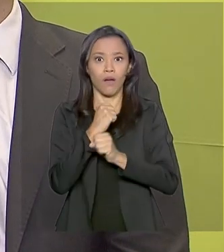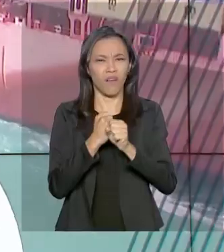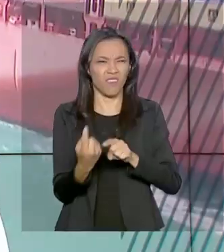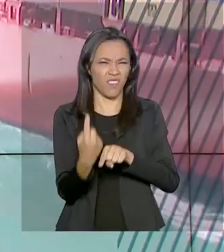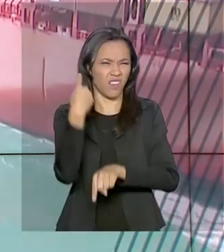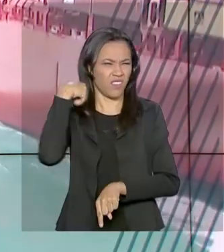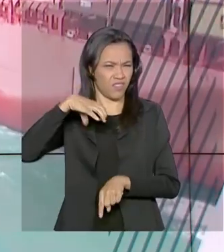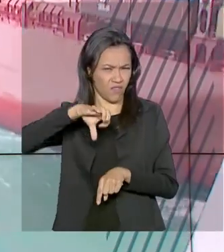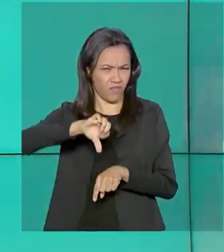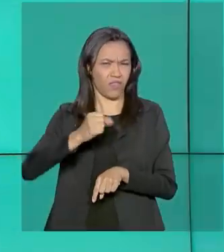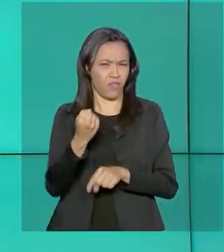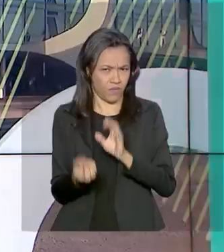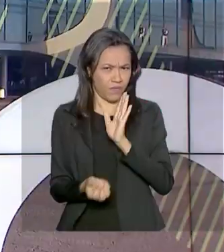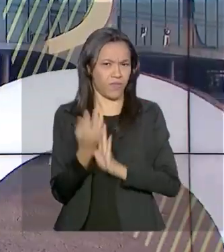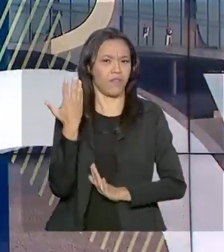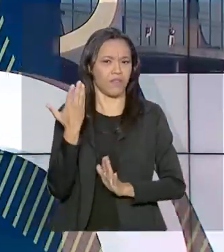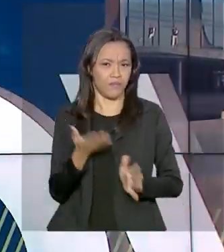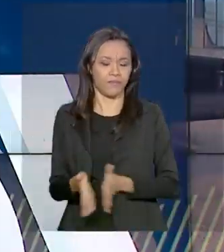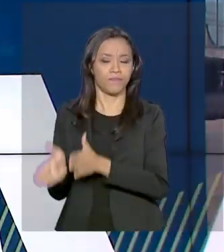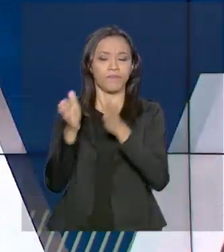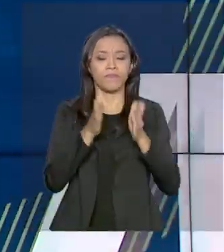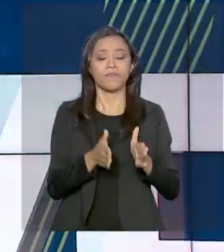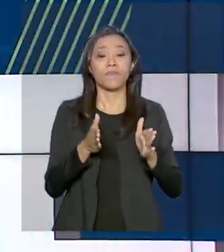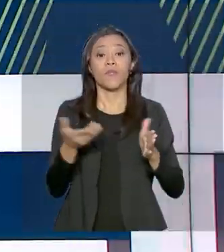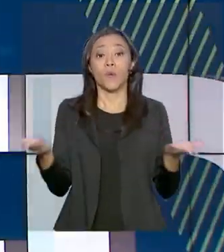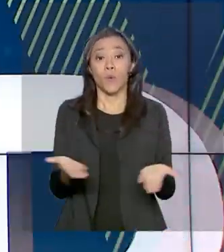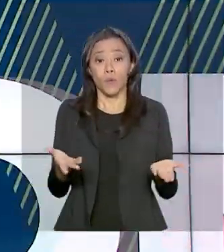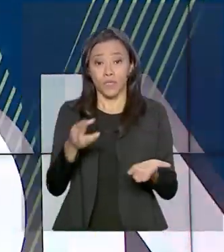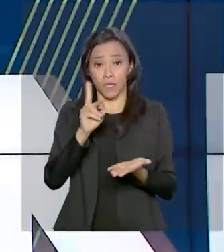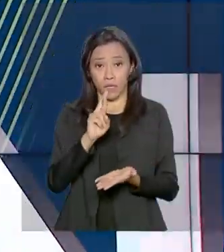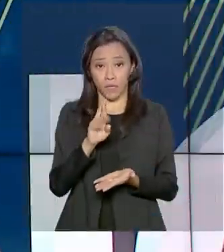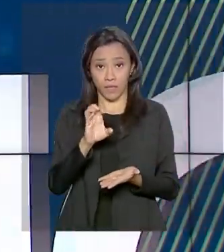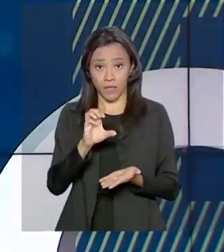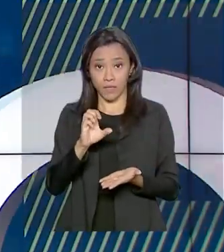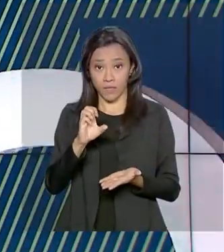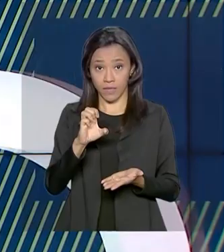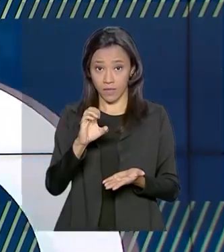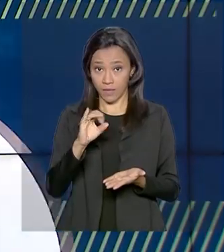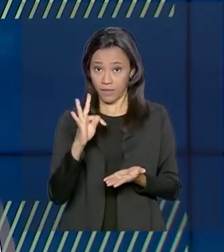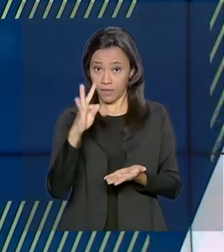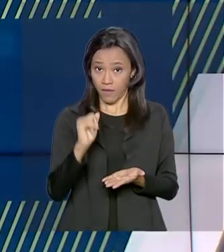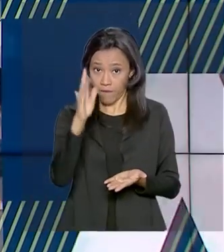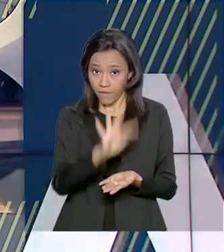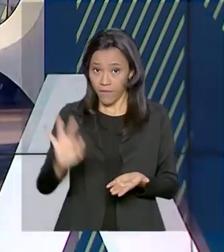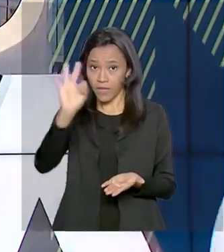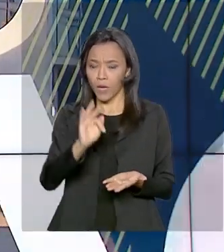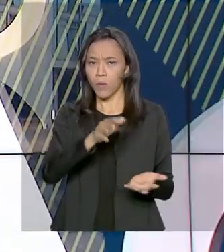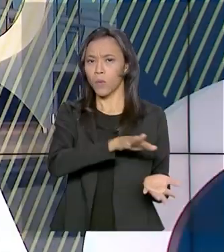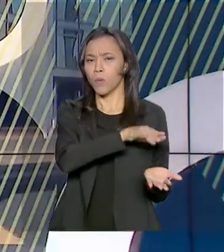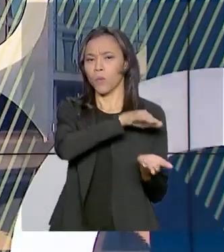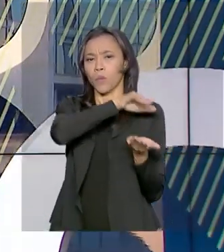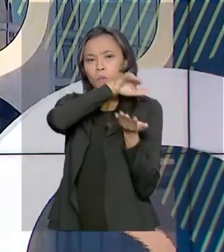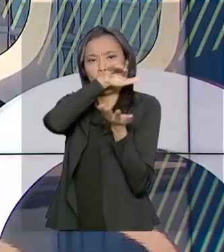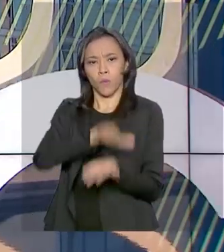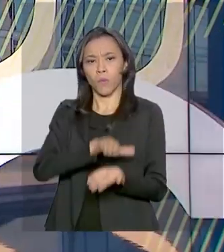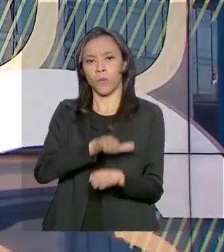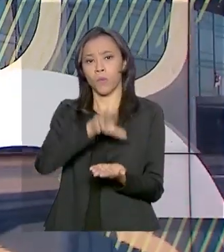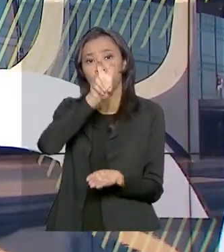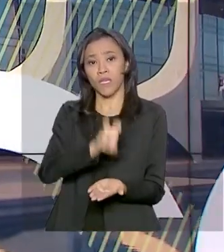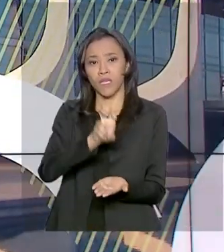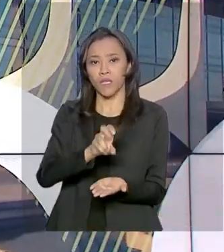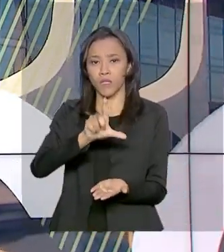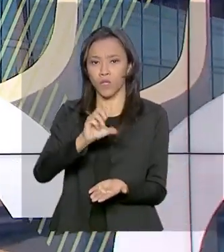sua edição. A Receita Federal liberou hoje a consulta ao quinto lote de restituições do Imposto de Renda 2019.